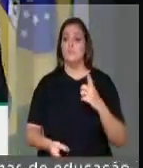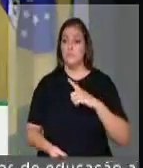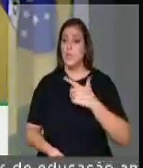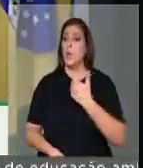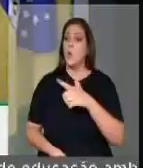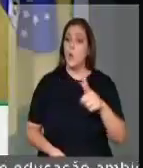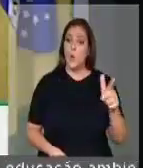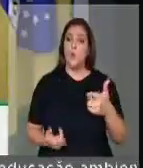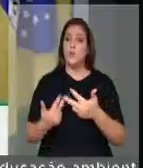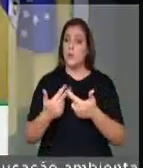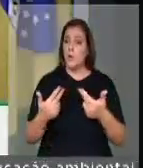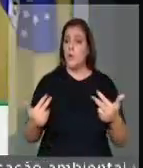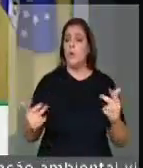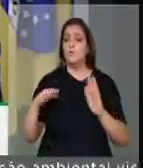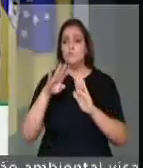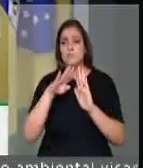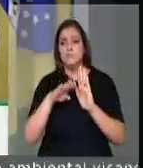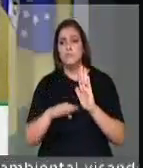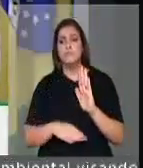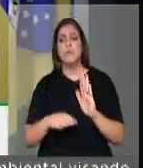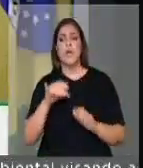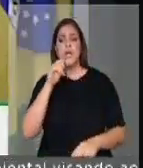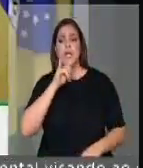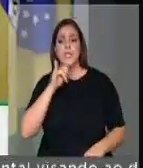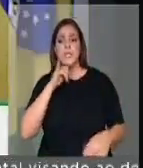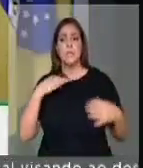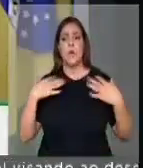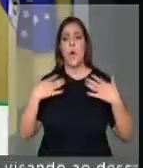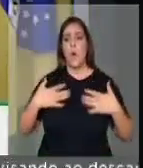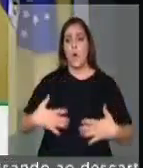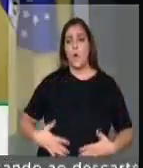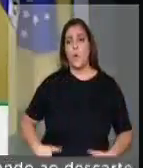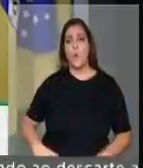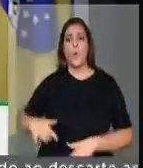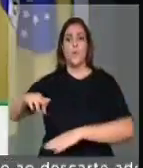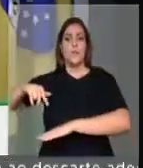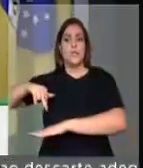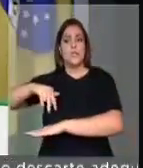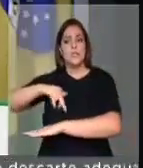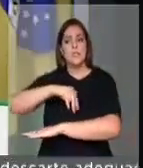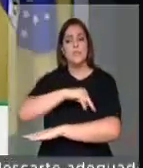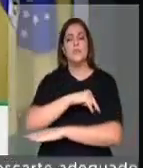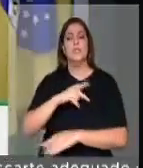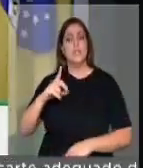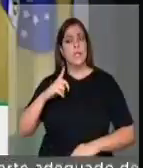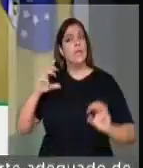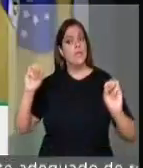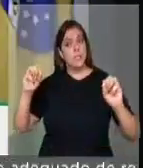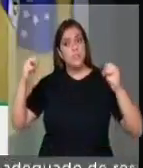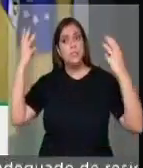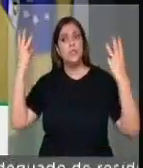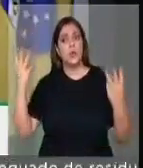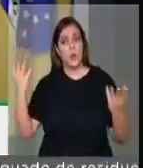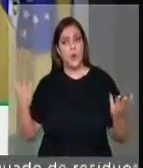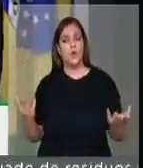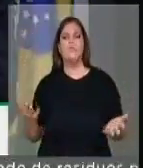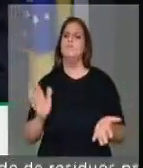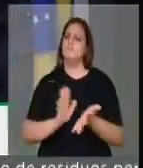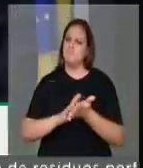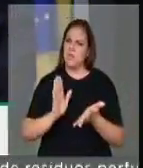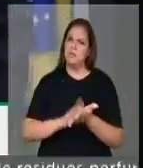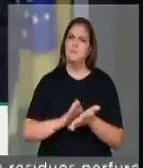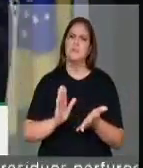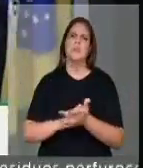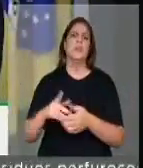desfile das lojas que estavam no evento, depois vários shows. Então, parabenizar a cidade,